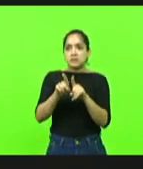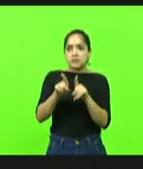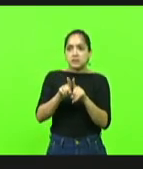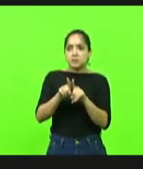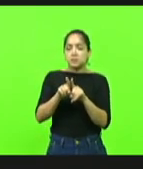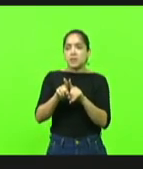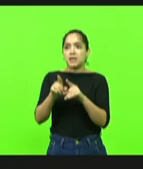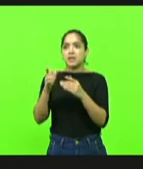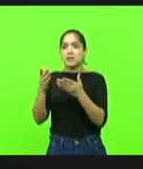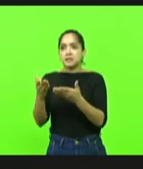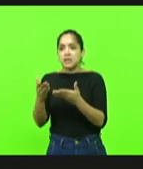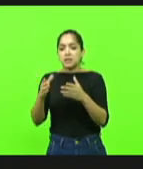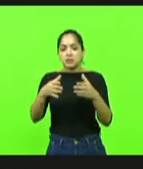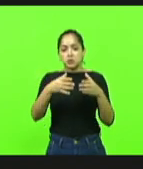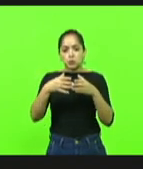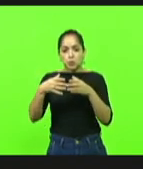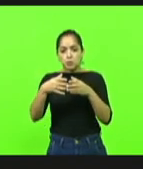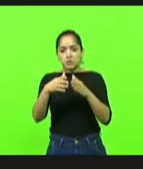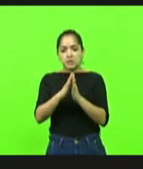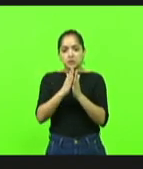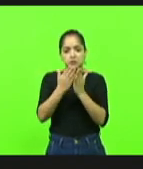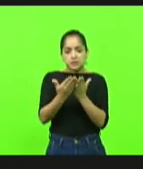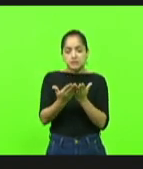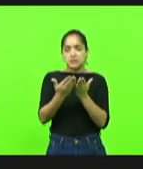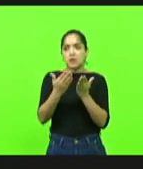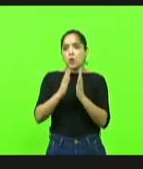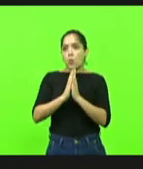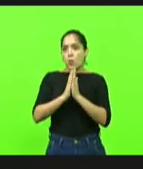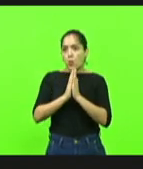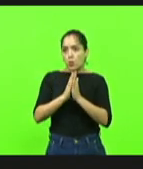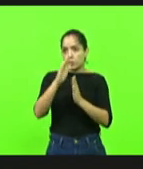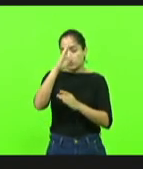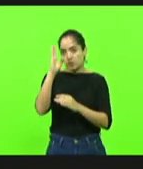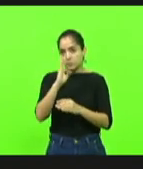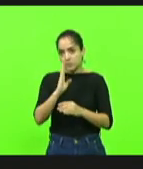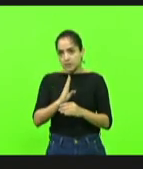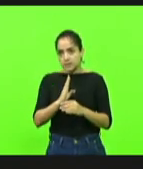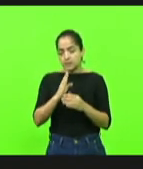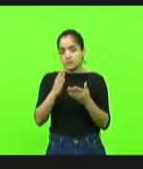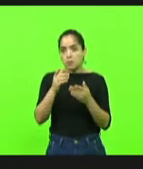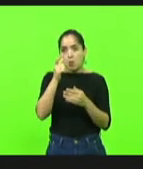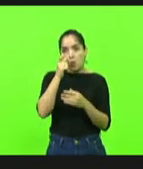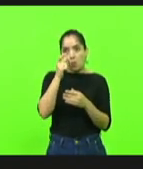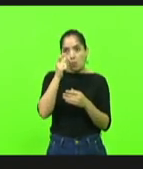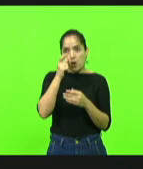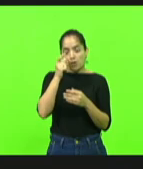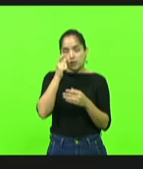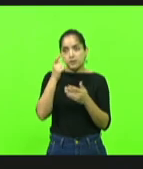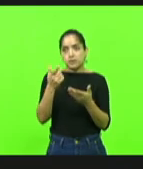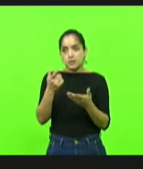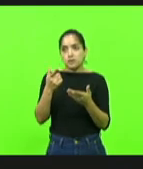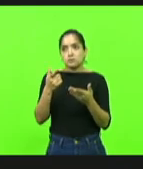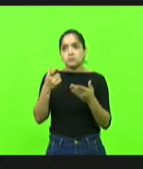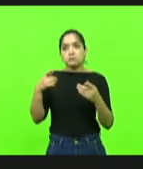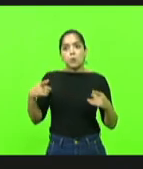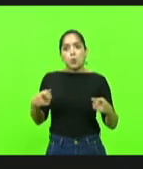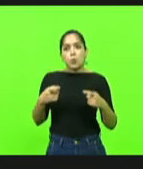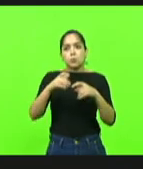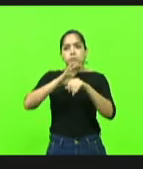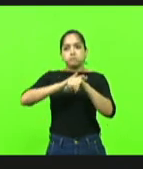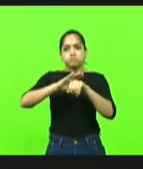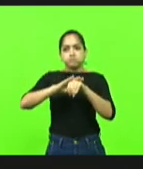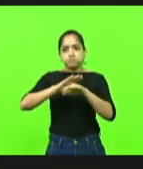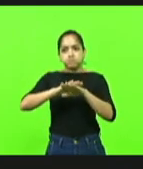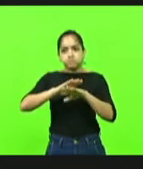comunidade cristã, ore pelo Brasil, acompanhe, nós tivemos a maior batalha ideológica,